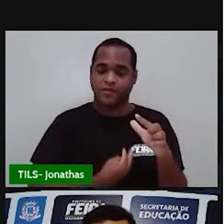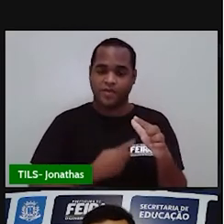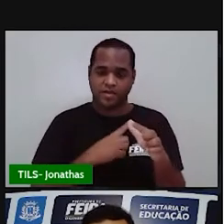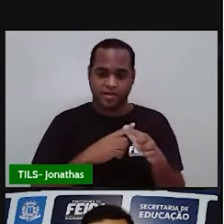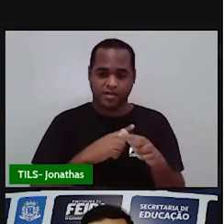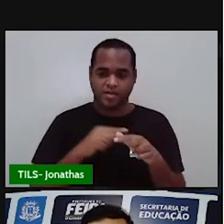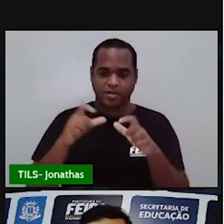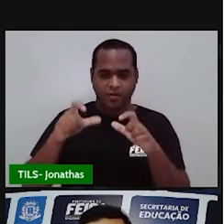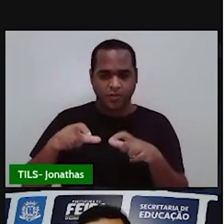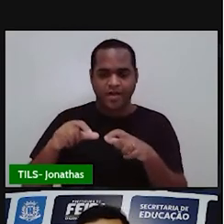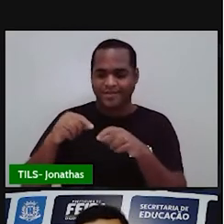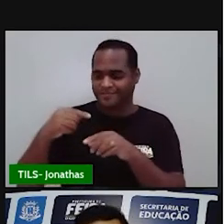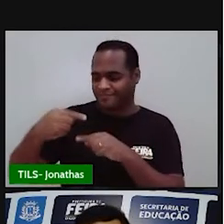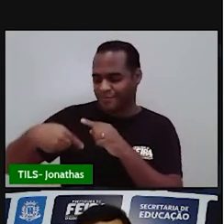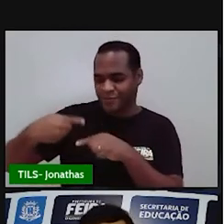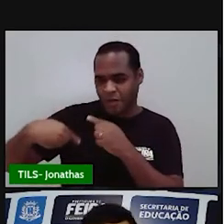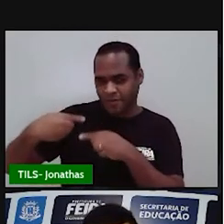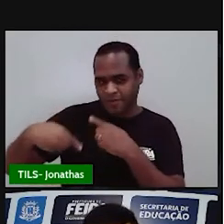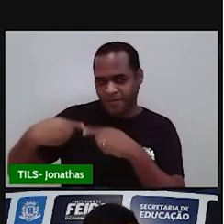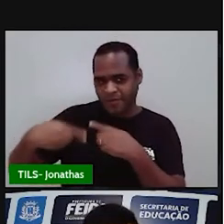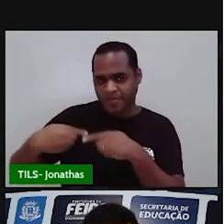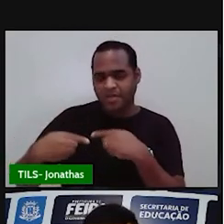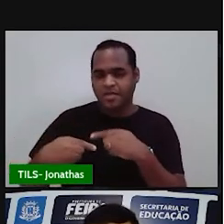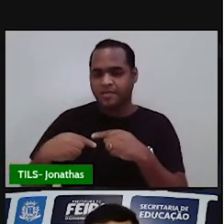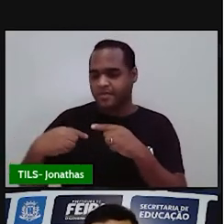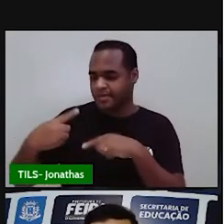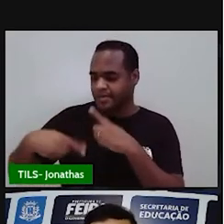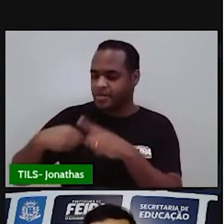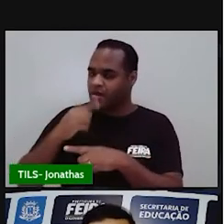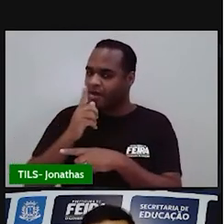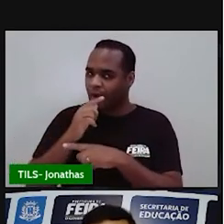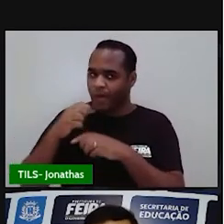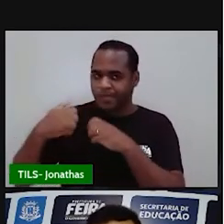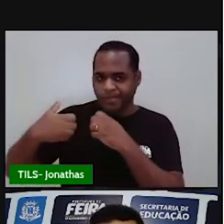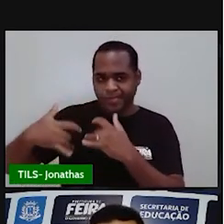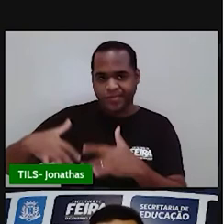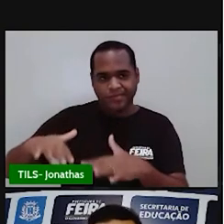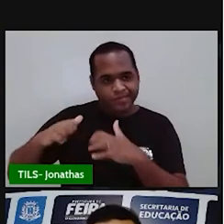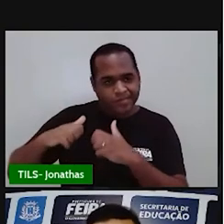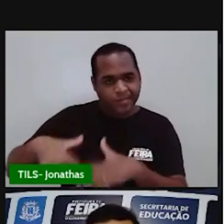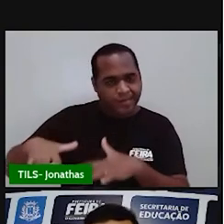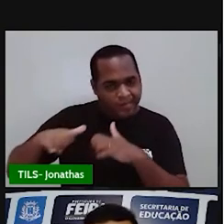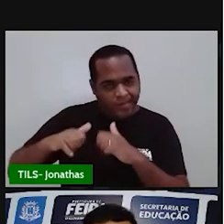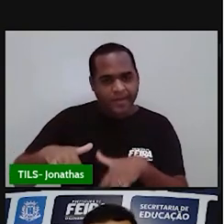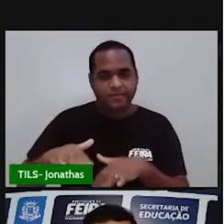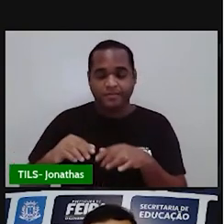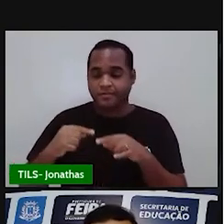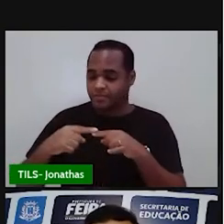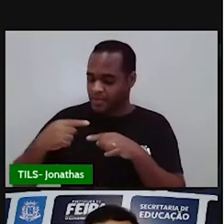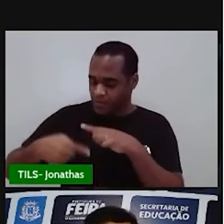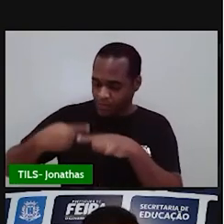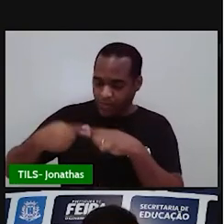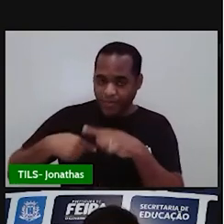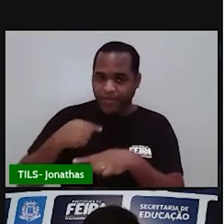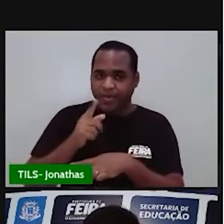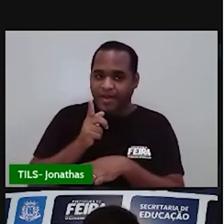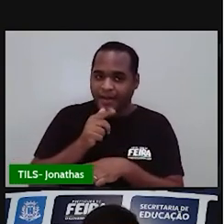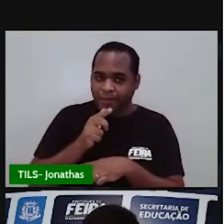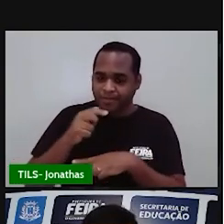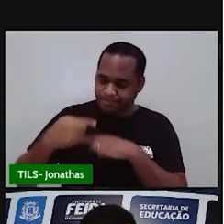usinhas hidrelétricas. Hidrelétricas. Hidro significa água.